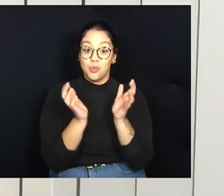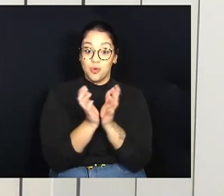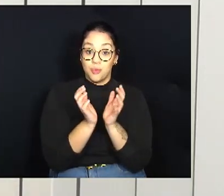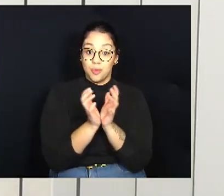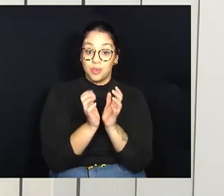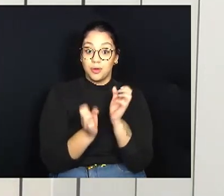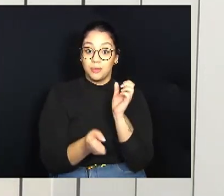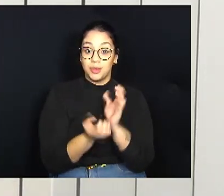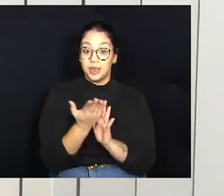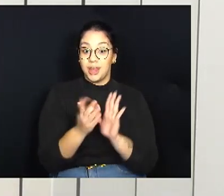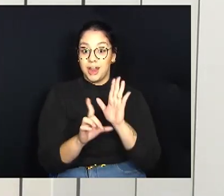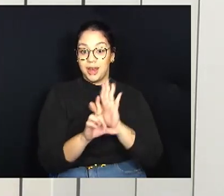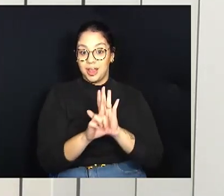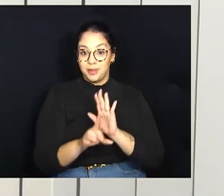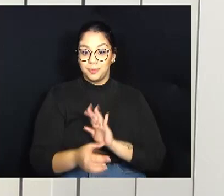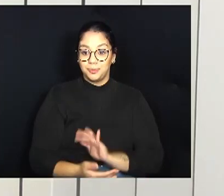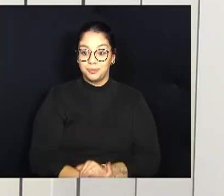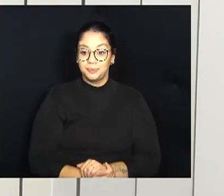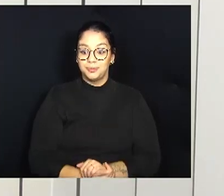implantação da lei.